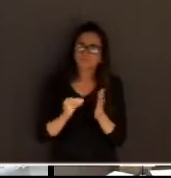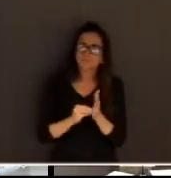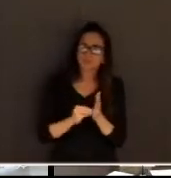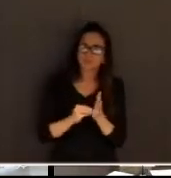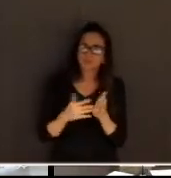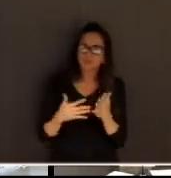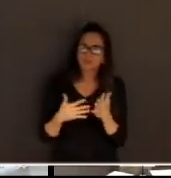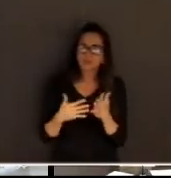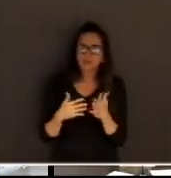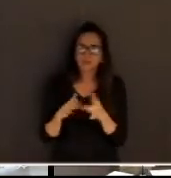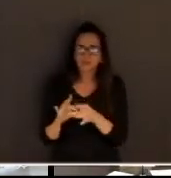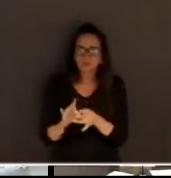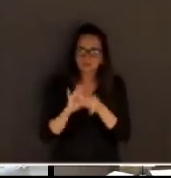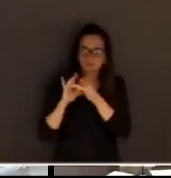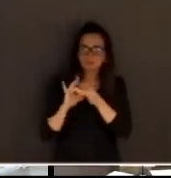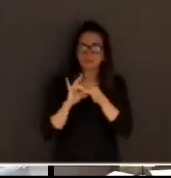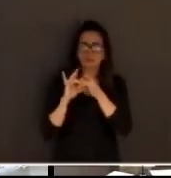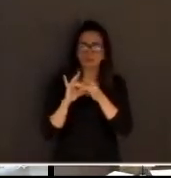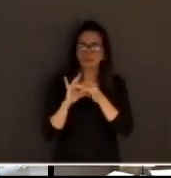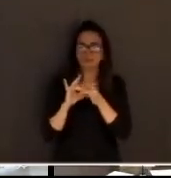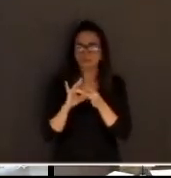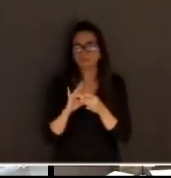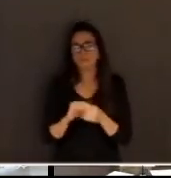uma unidade, nesse ponto.